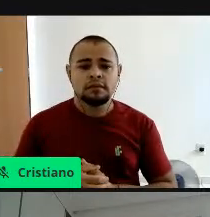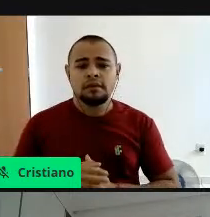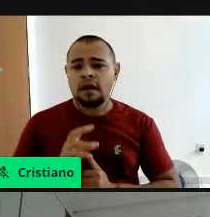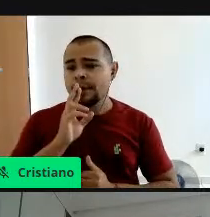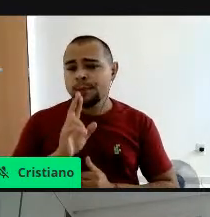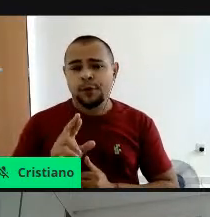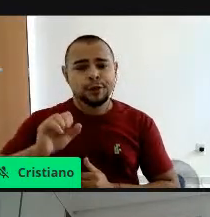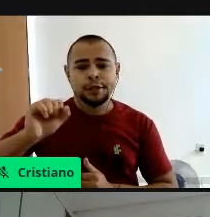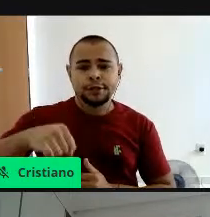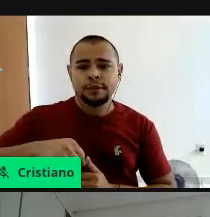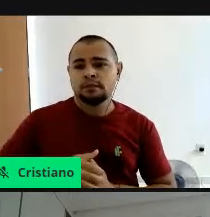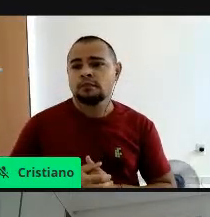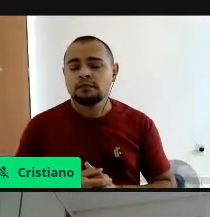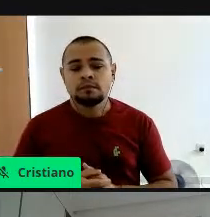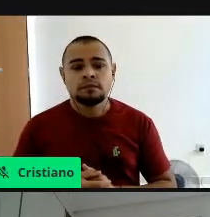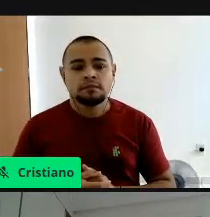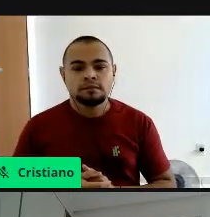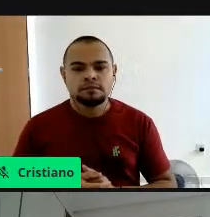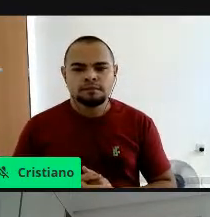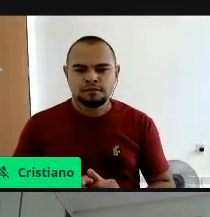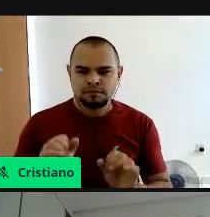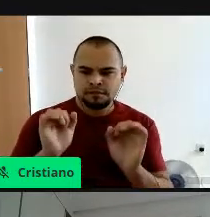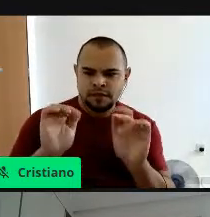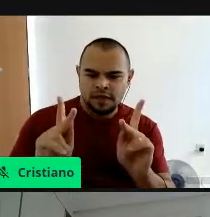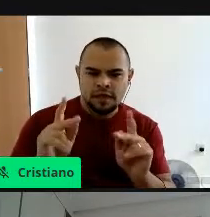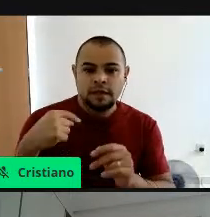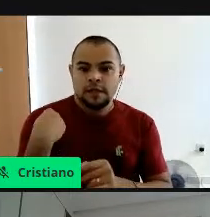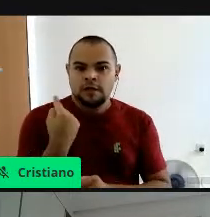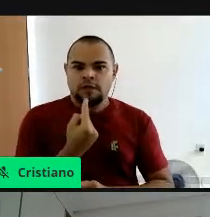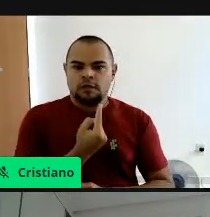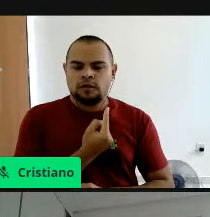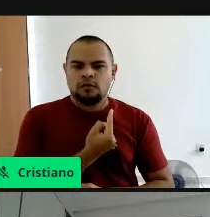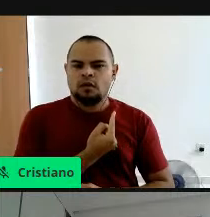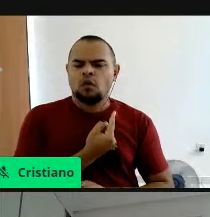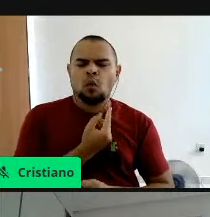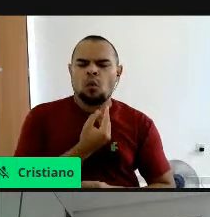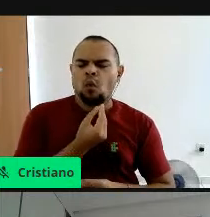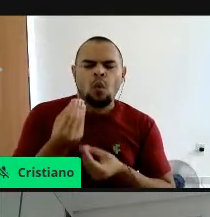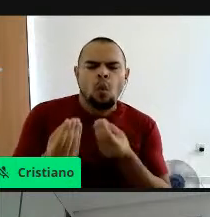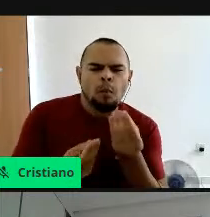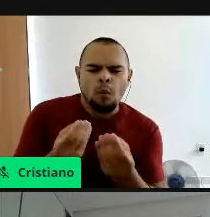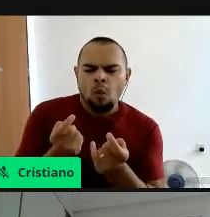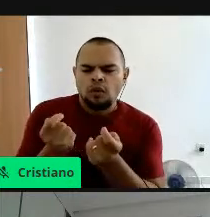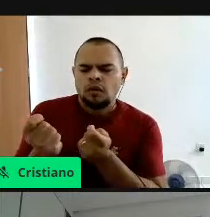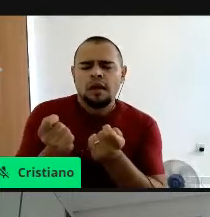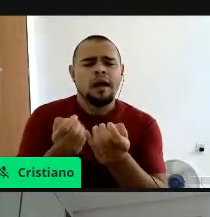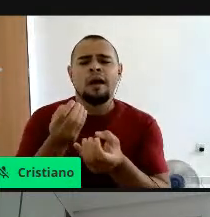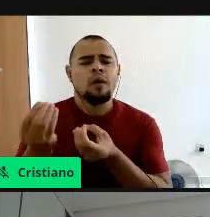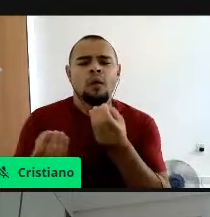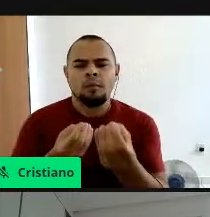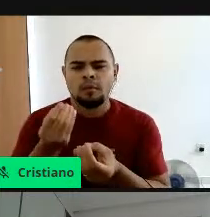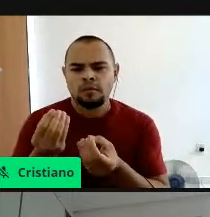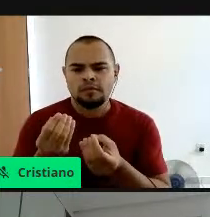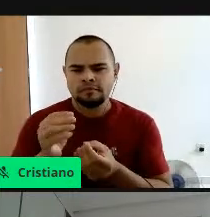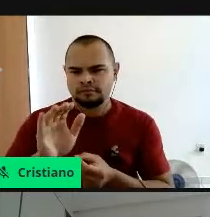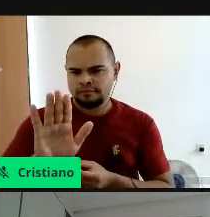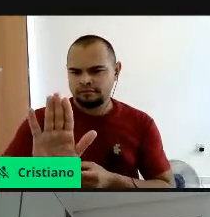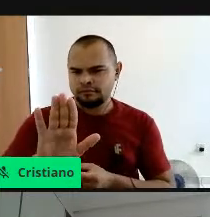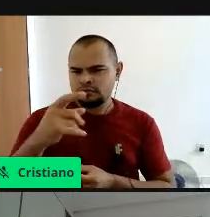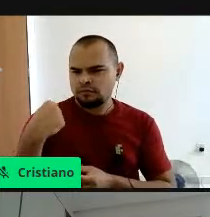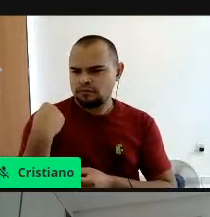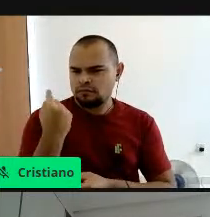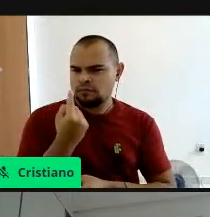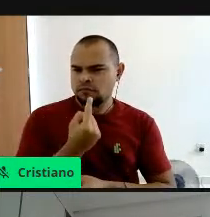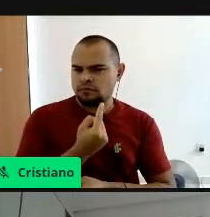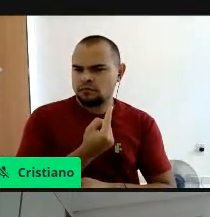é sim. Tá, então a gente só consegue reverter isso, controlar isso, não é, interrompendo